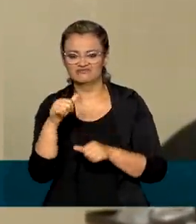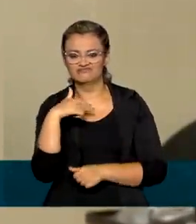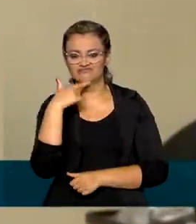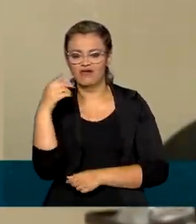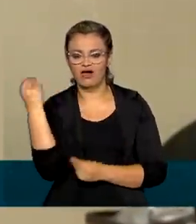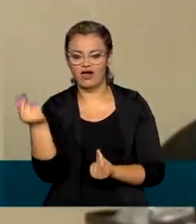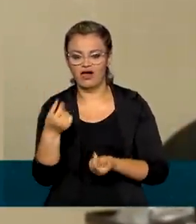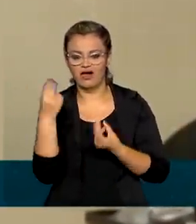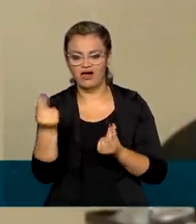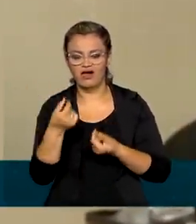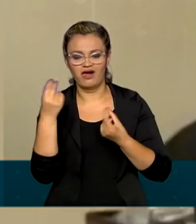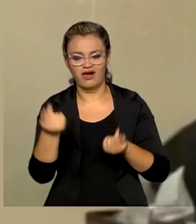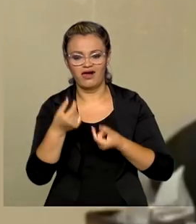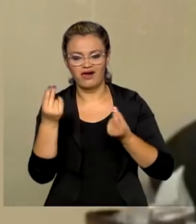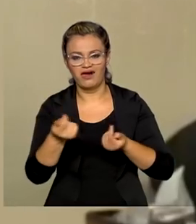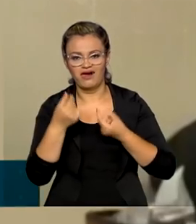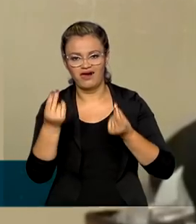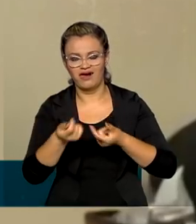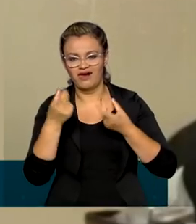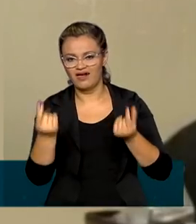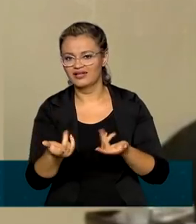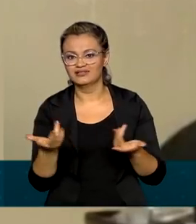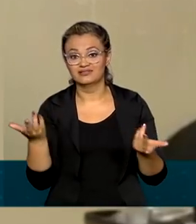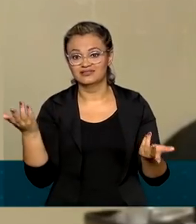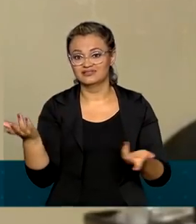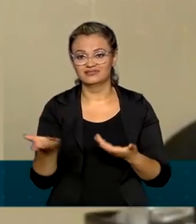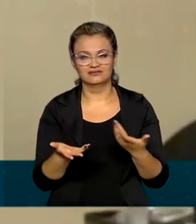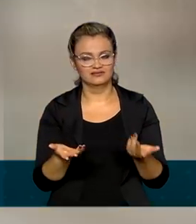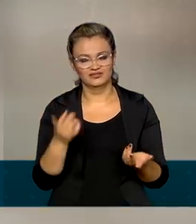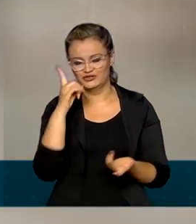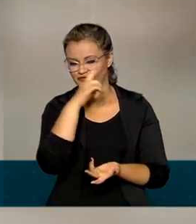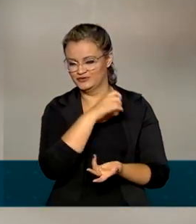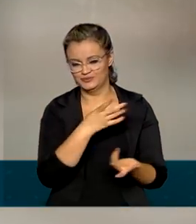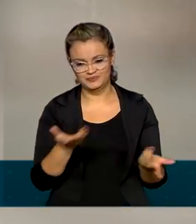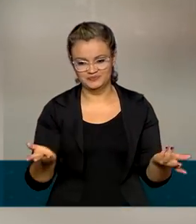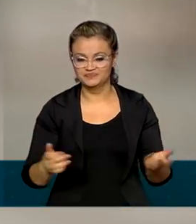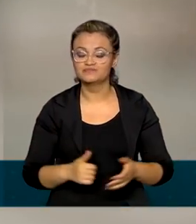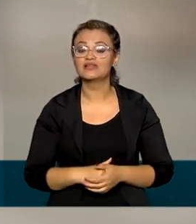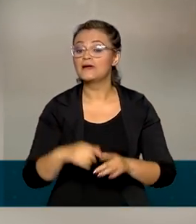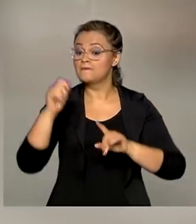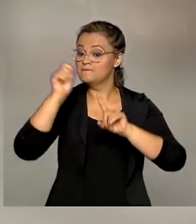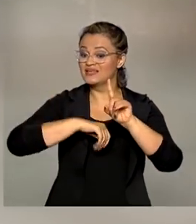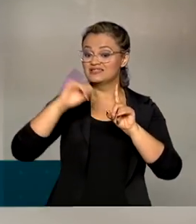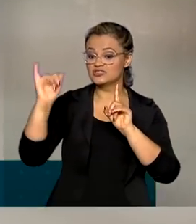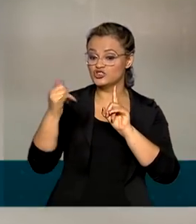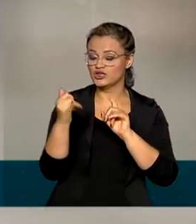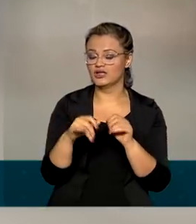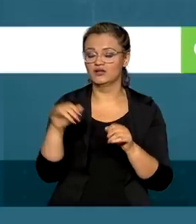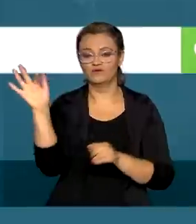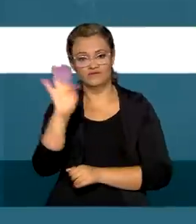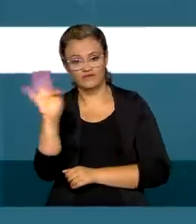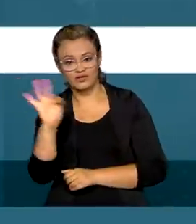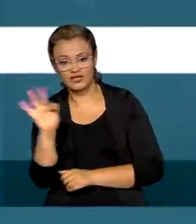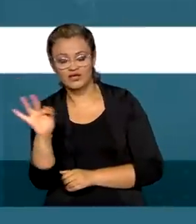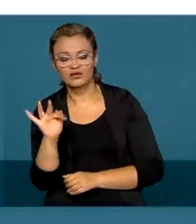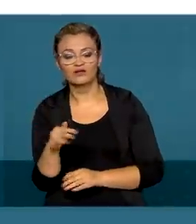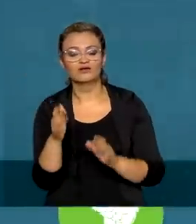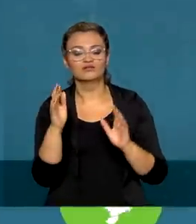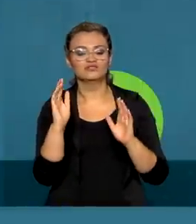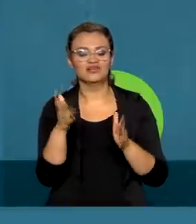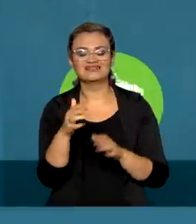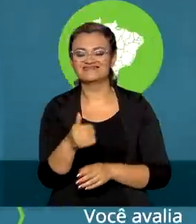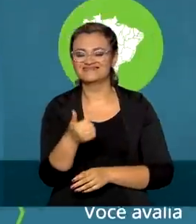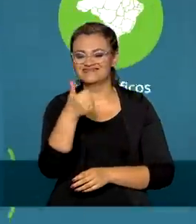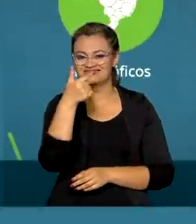companhias aéreas, que nós sabemos que muitas vezes é terrível. Só em janeiro e fevereiro deste ano, foram mais